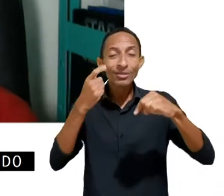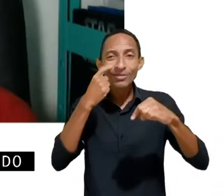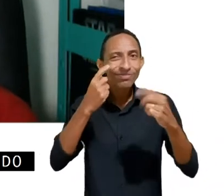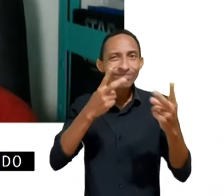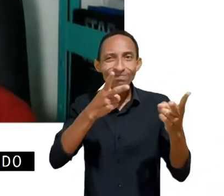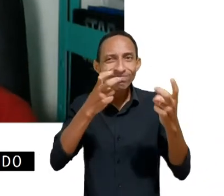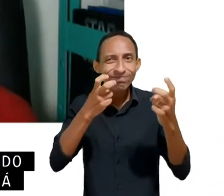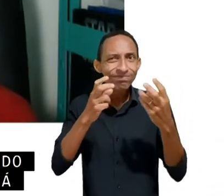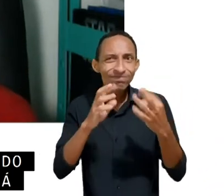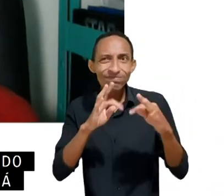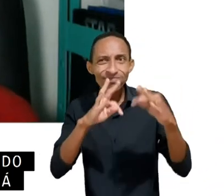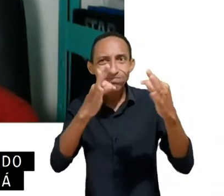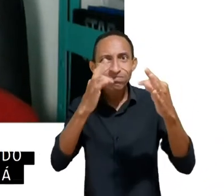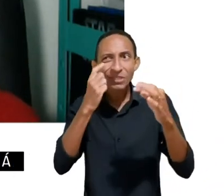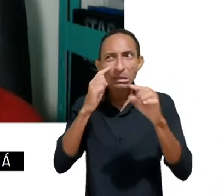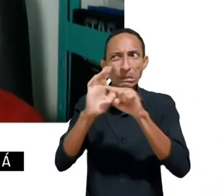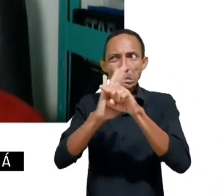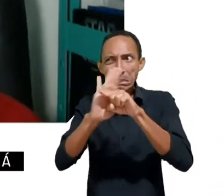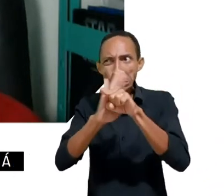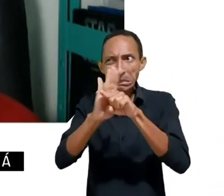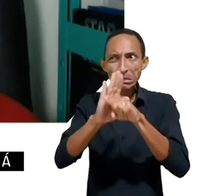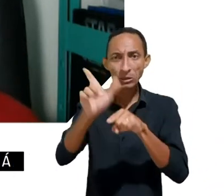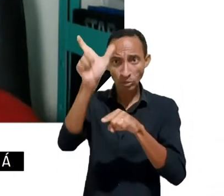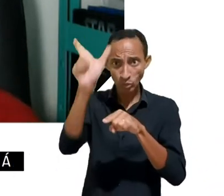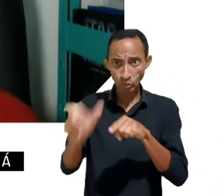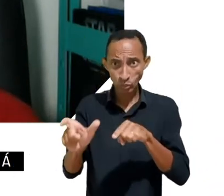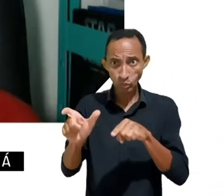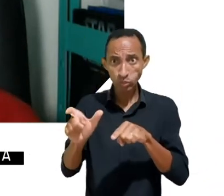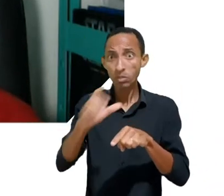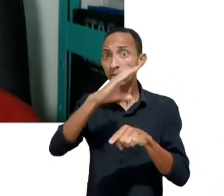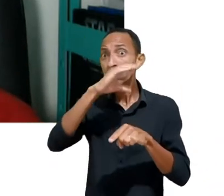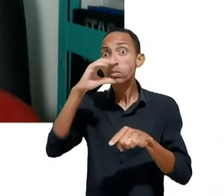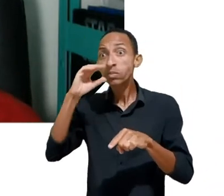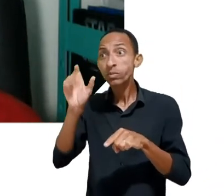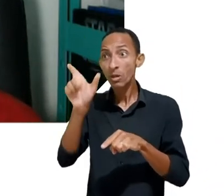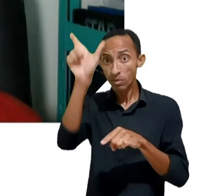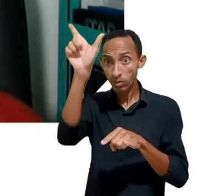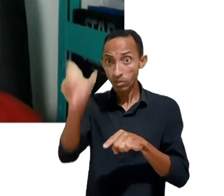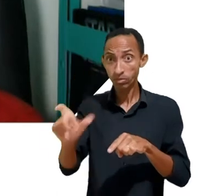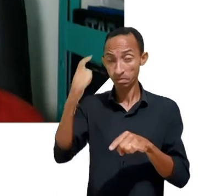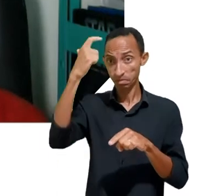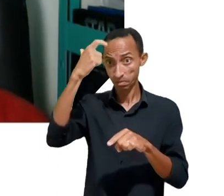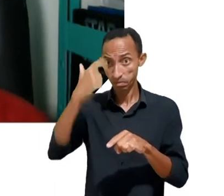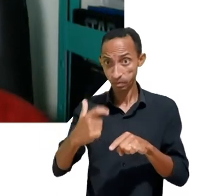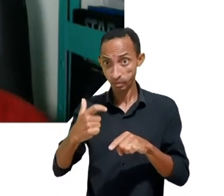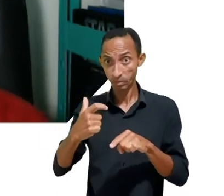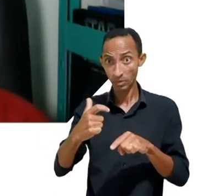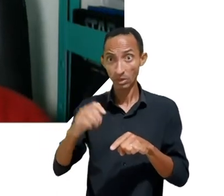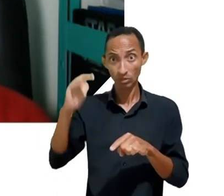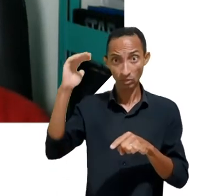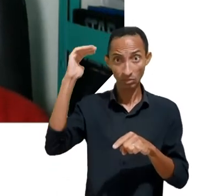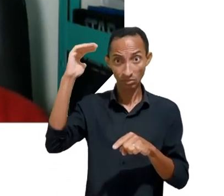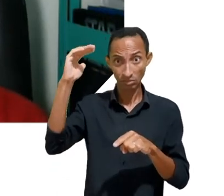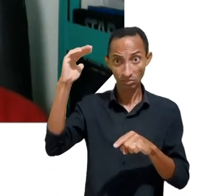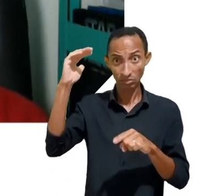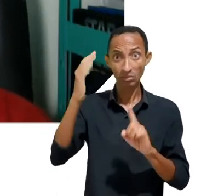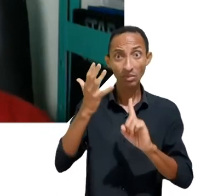em relação ao seu perfilamento, à descrição, ao seu